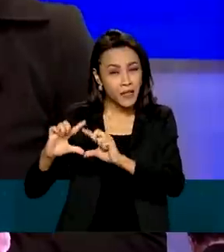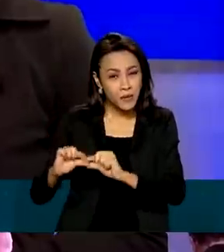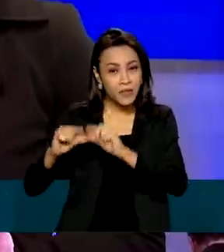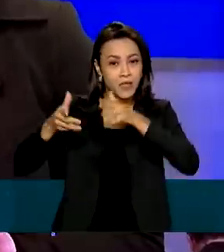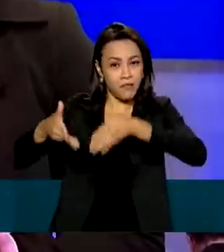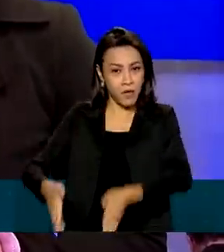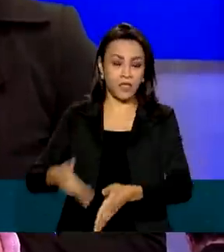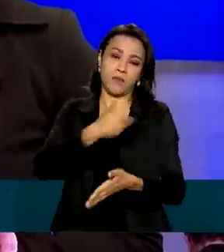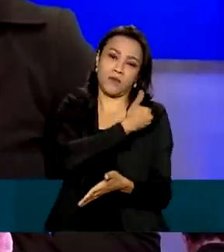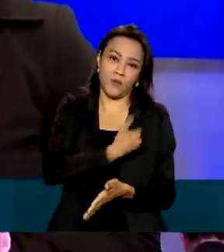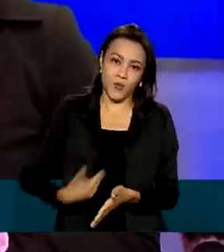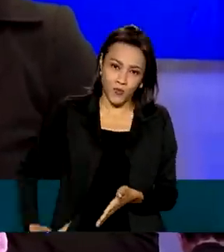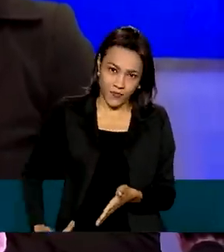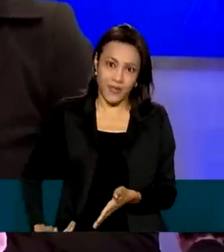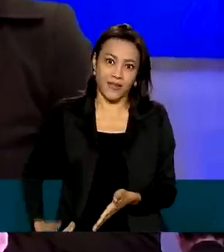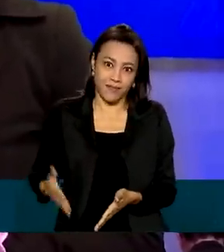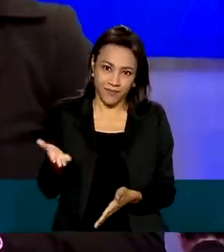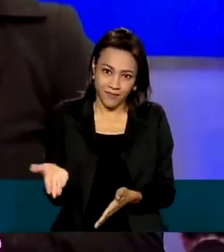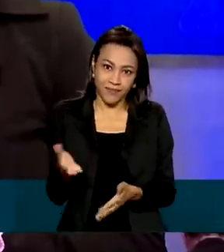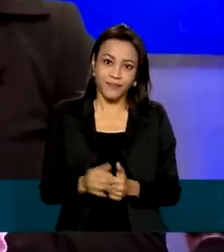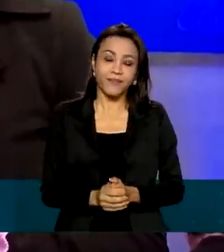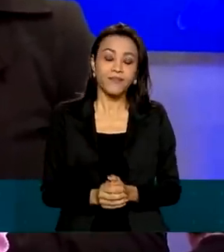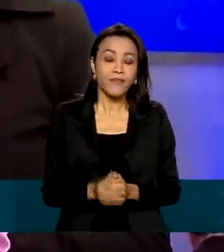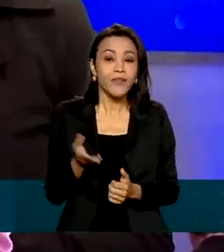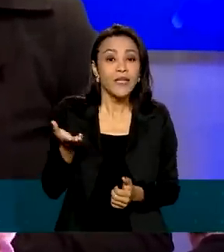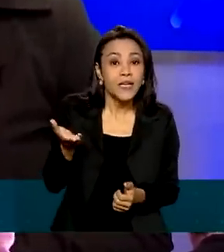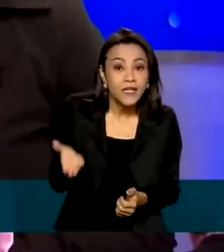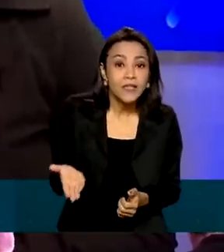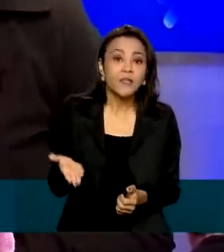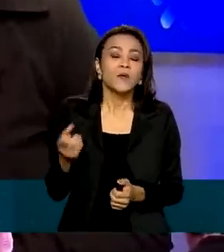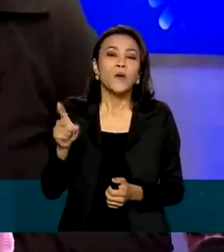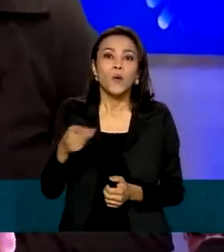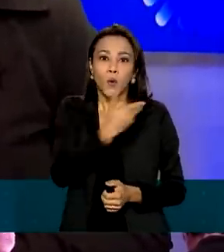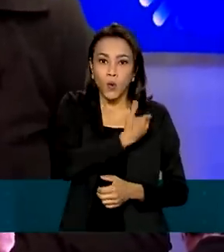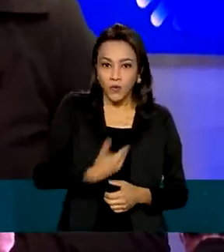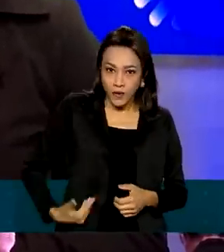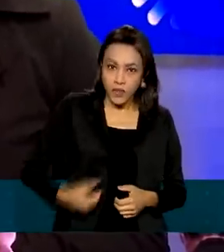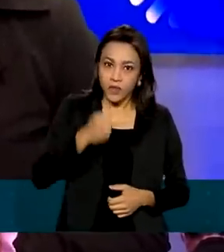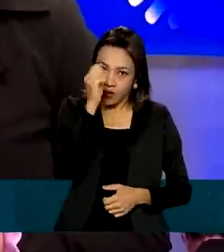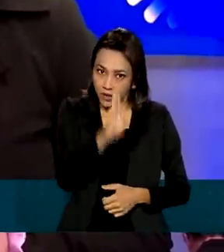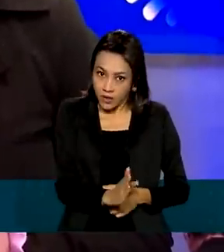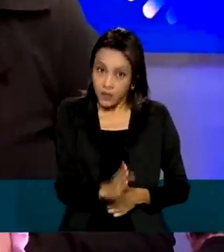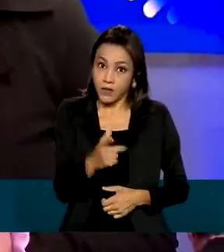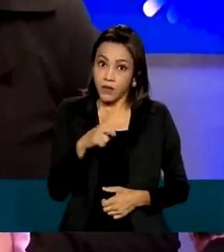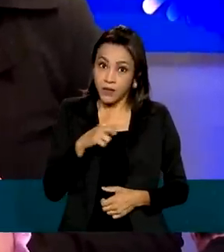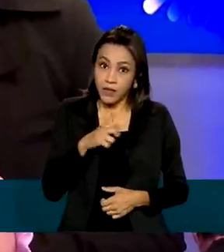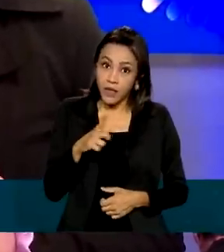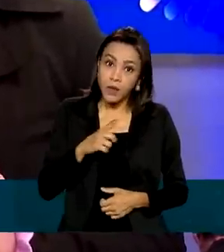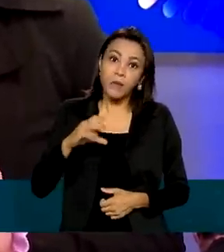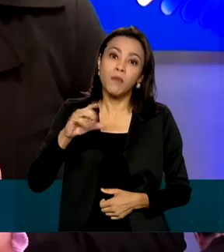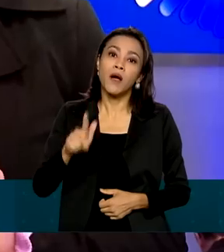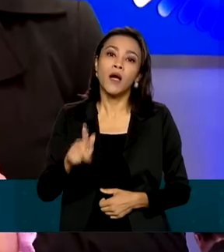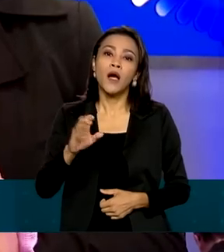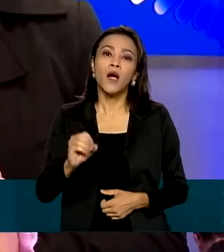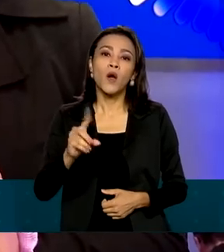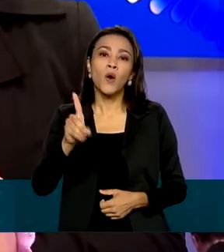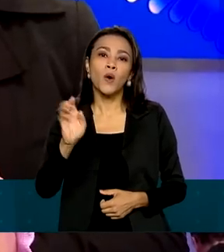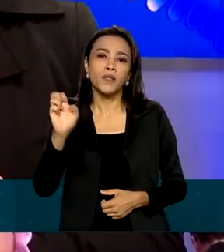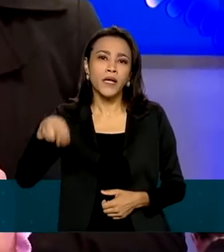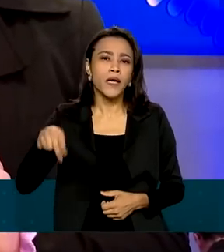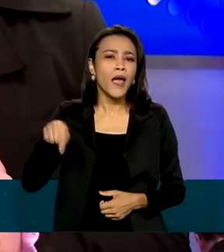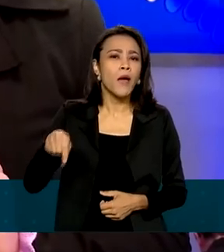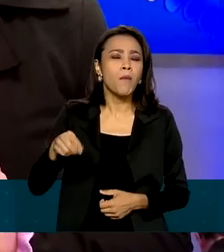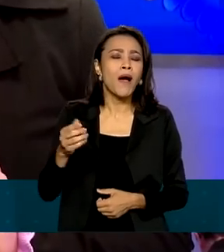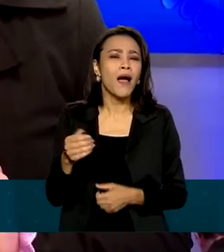também perdendo o controle da empresa. Apesar disso, o Estado brasileiro mantém uma chamada Golden Share, uma ação especial